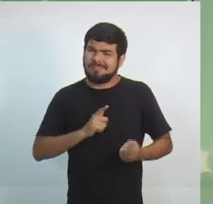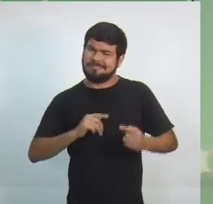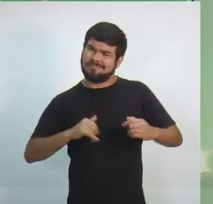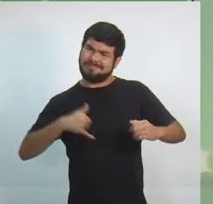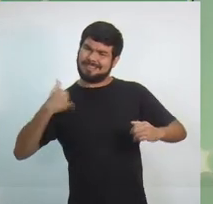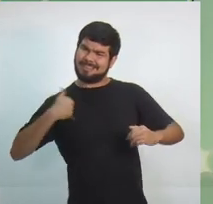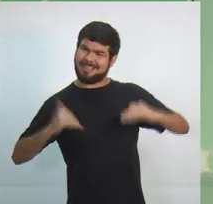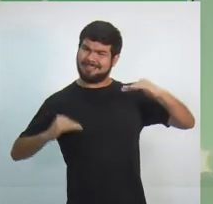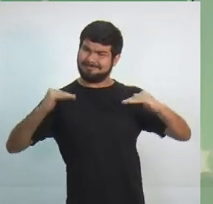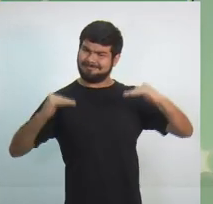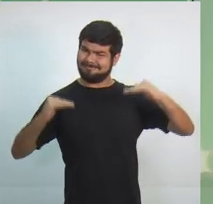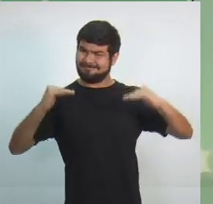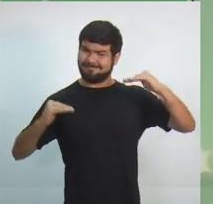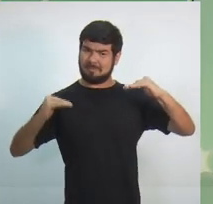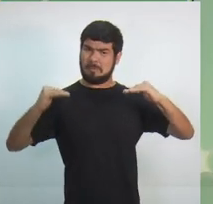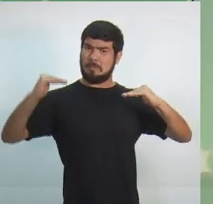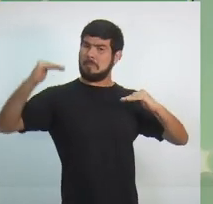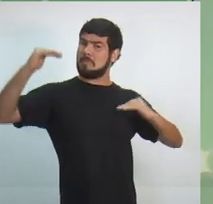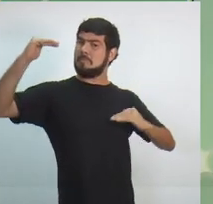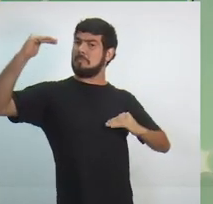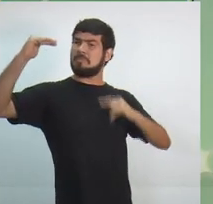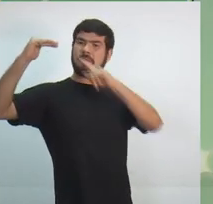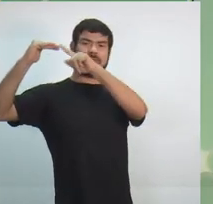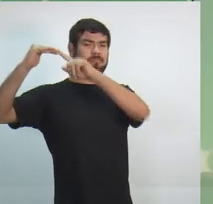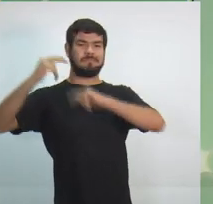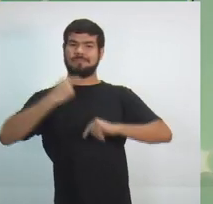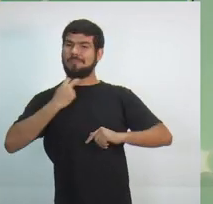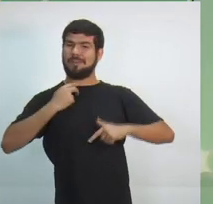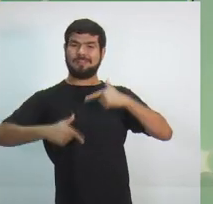muito grande que não tem mais o direito de trabalhar no Distrito.